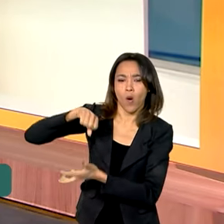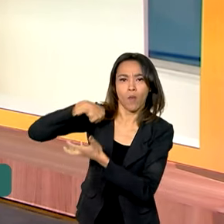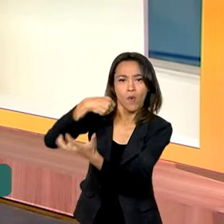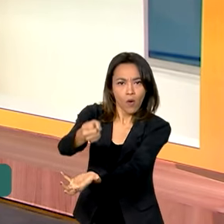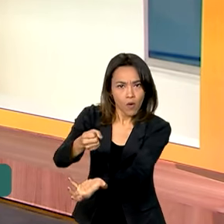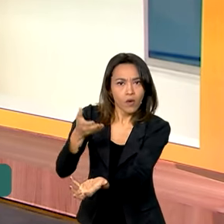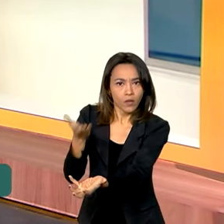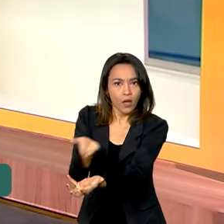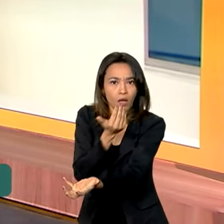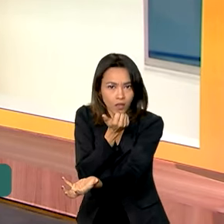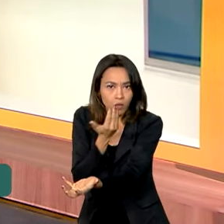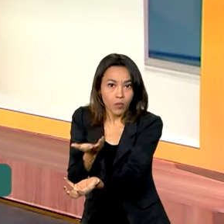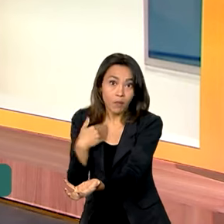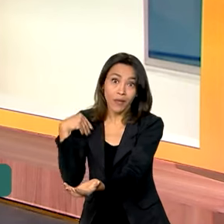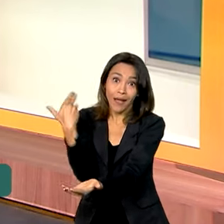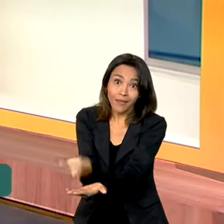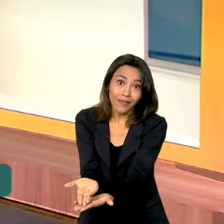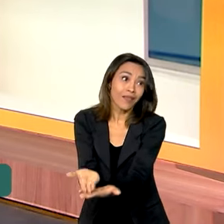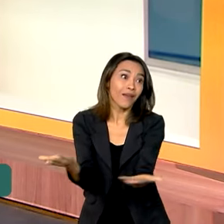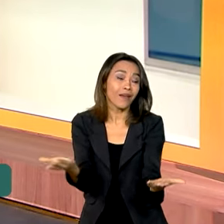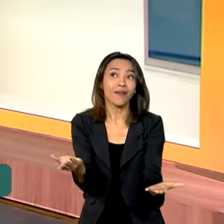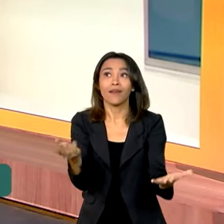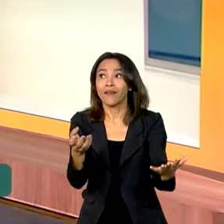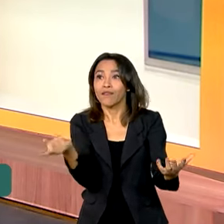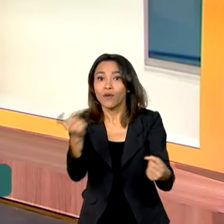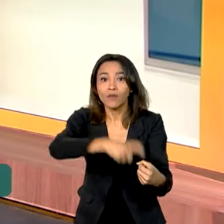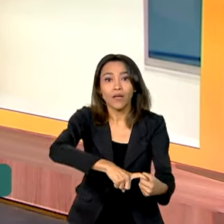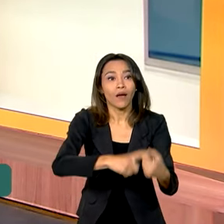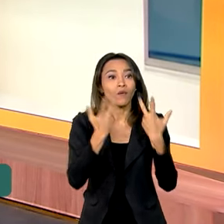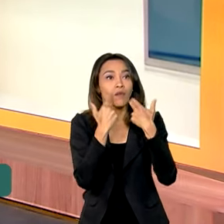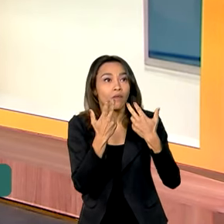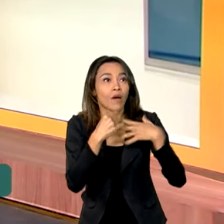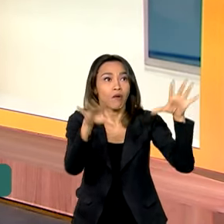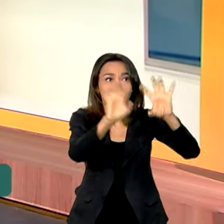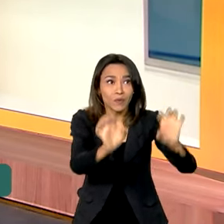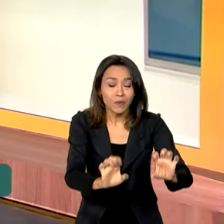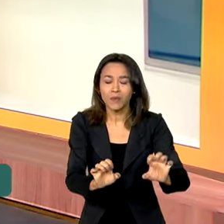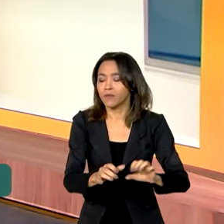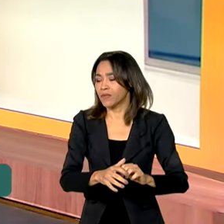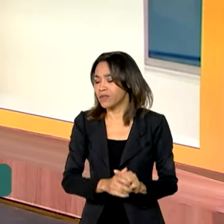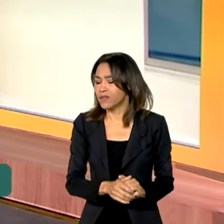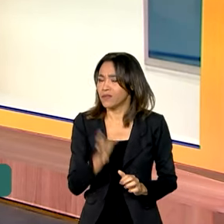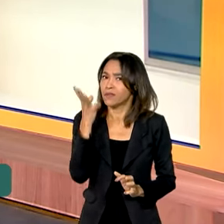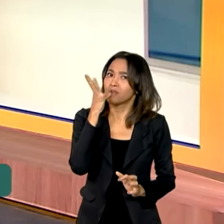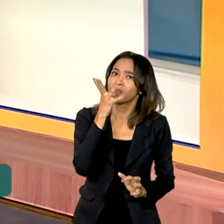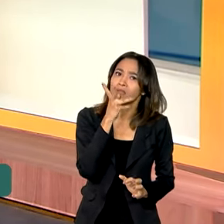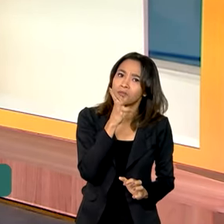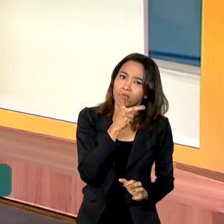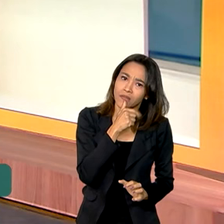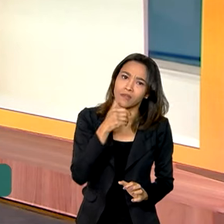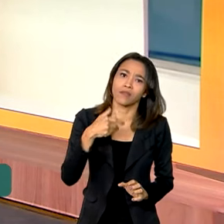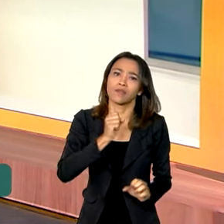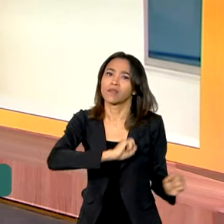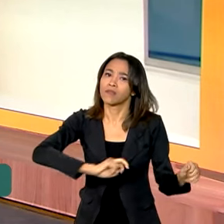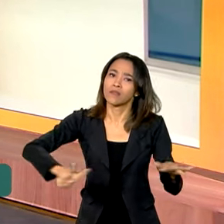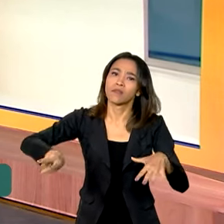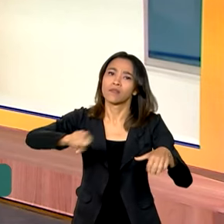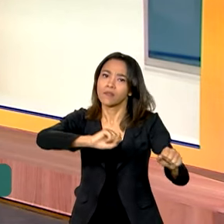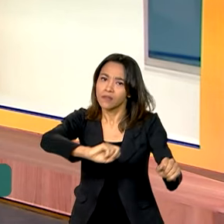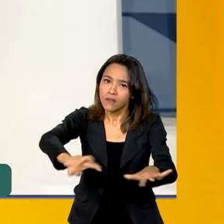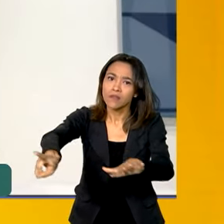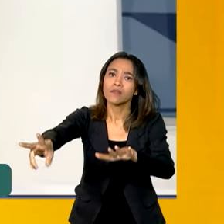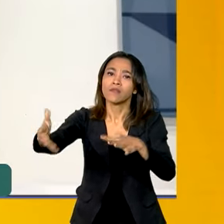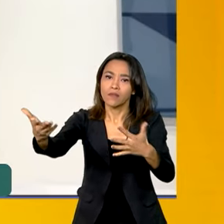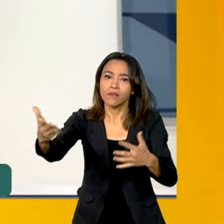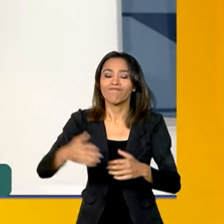conseguir fazer a reconstrução das cidades, o restabelecimento de tudo, isso leva dias, semanas, né, presidente? Sem